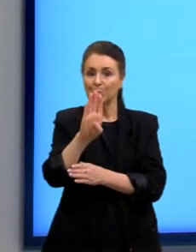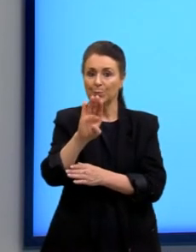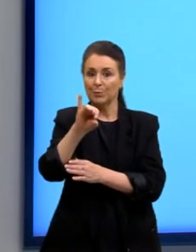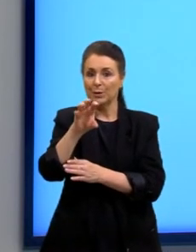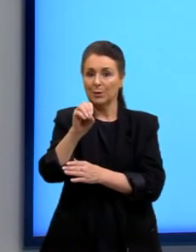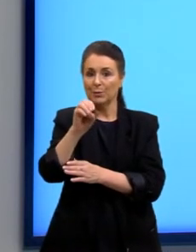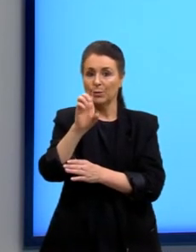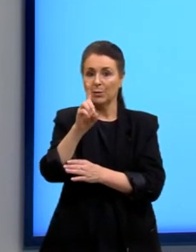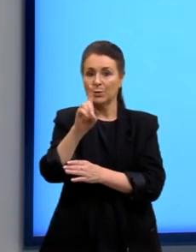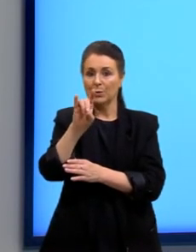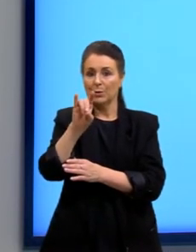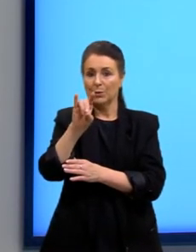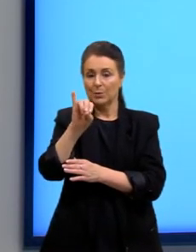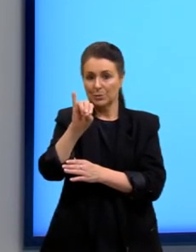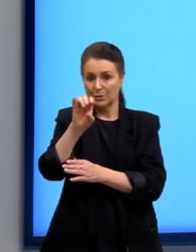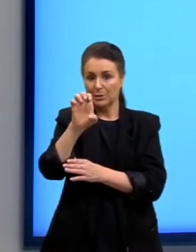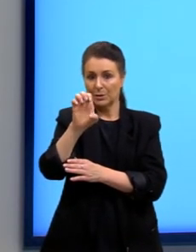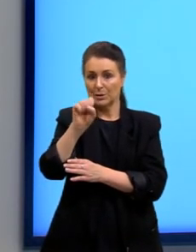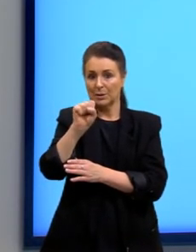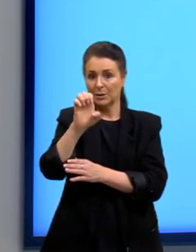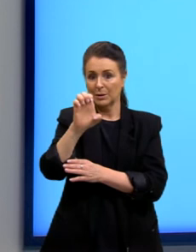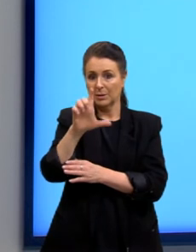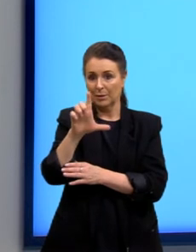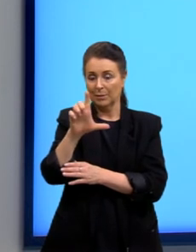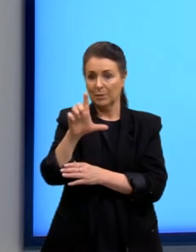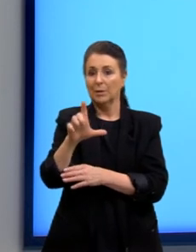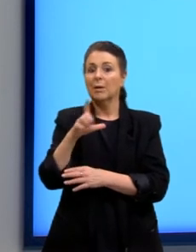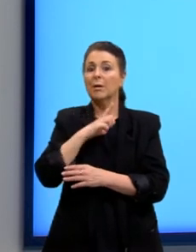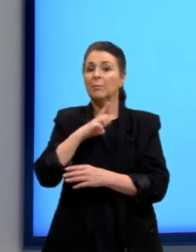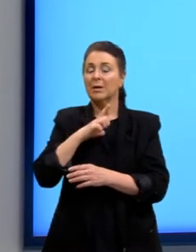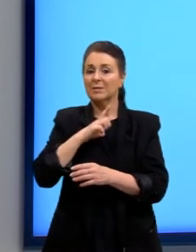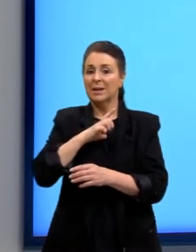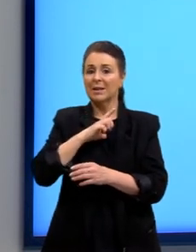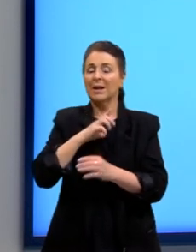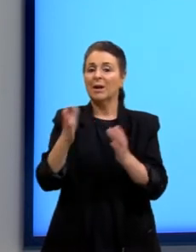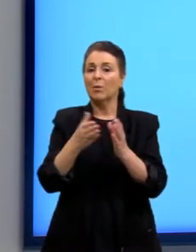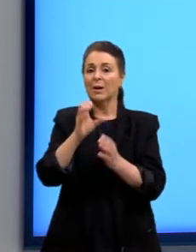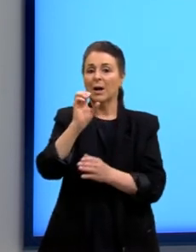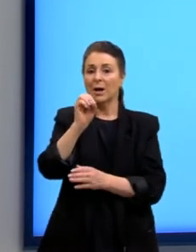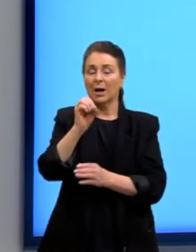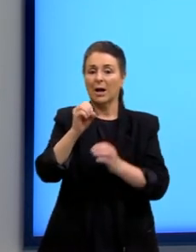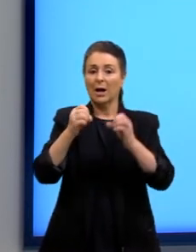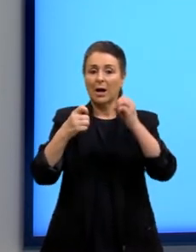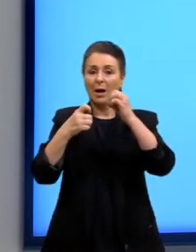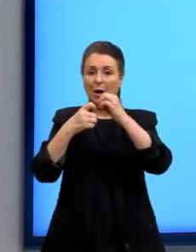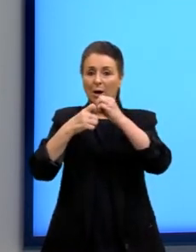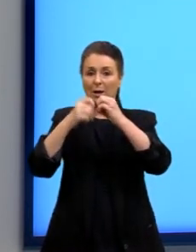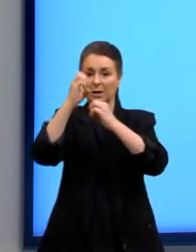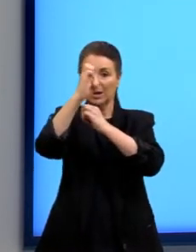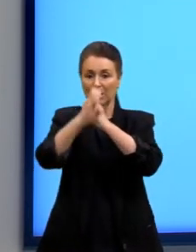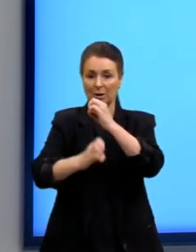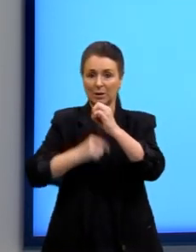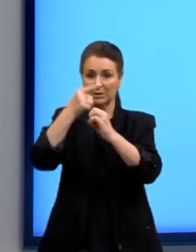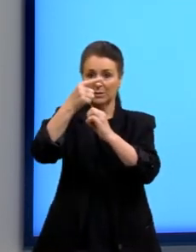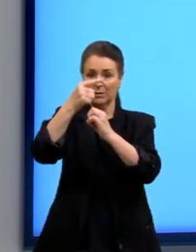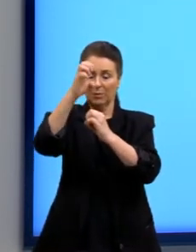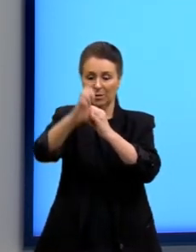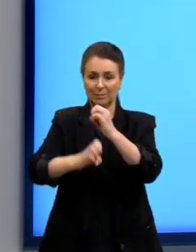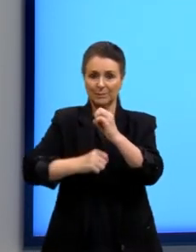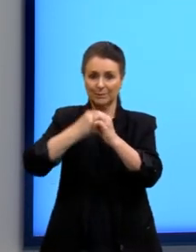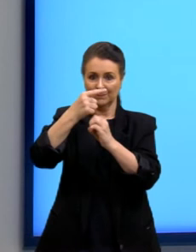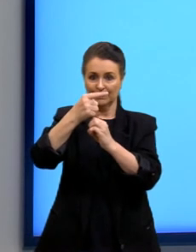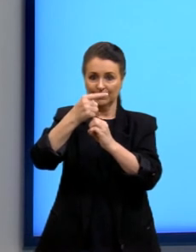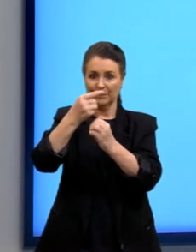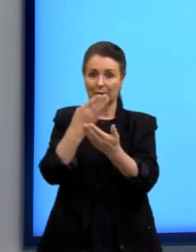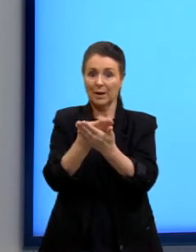bom por fim mas não menos importante a gente tem a oxirredução o que seria a oxirredução? nós vimos a oxirredução na